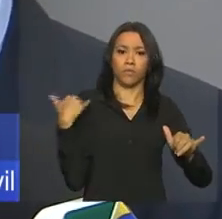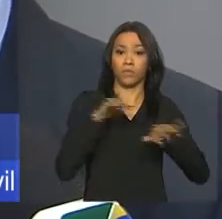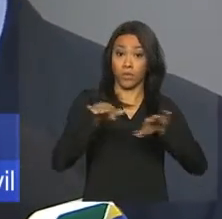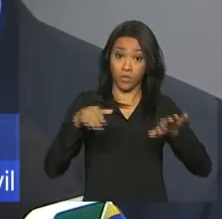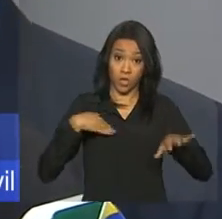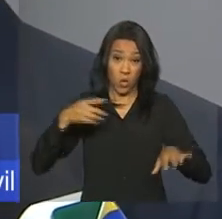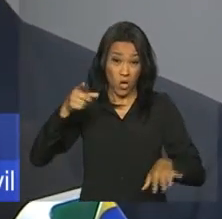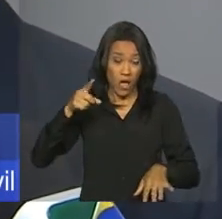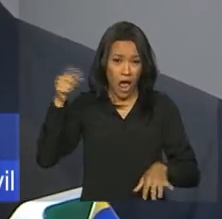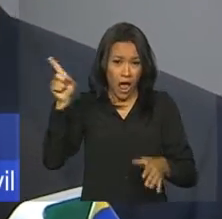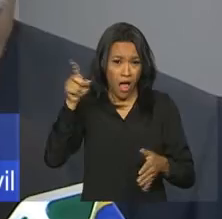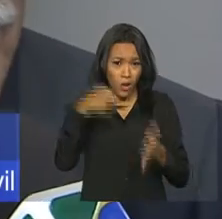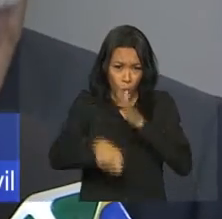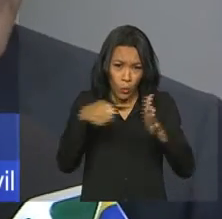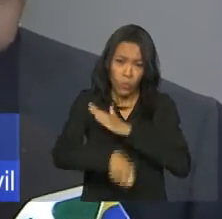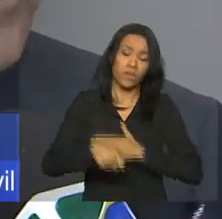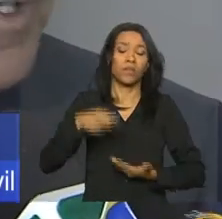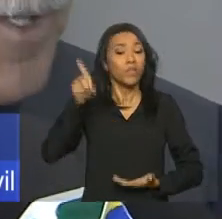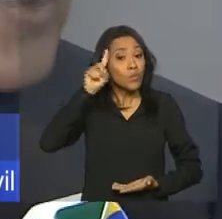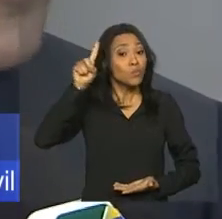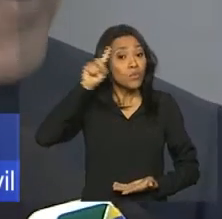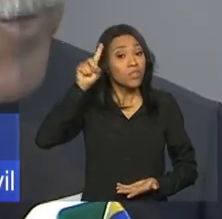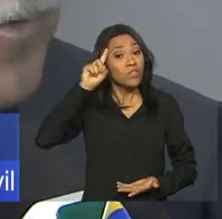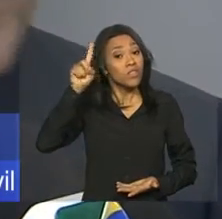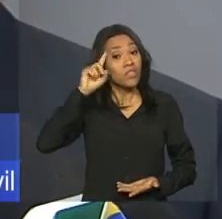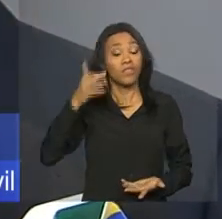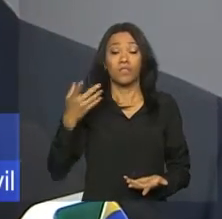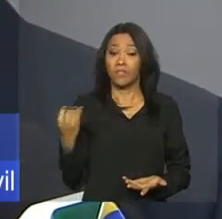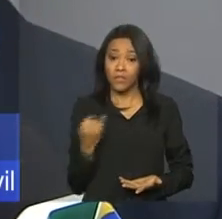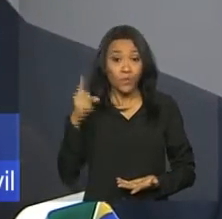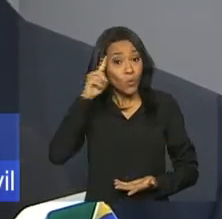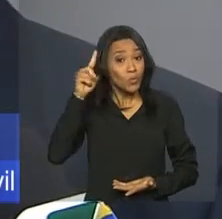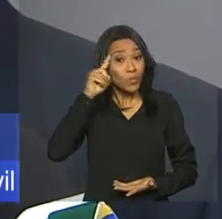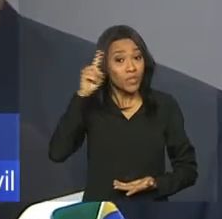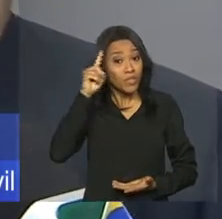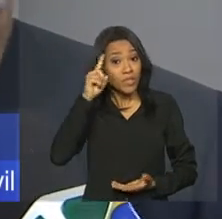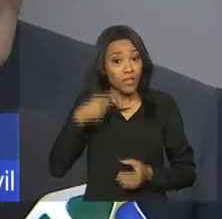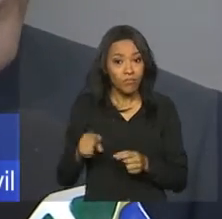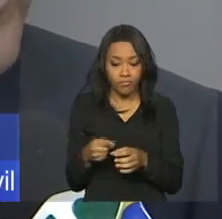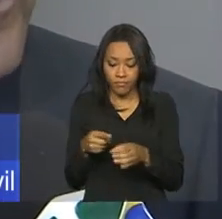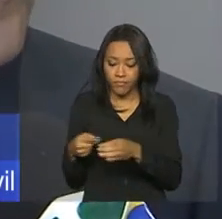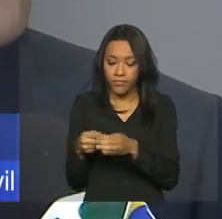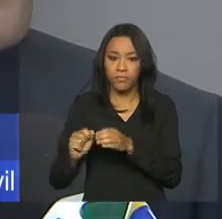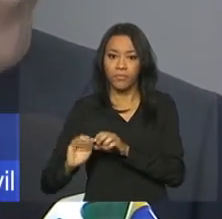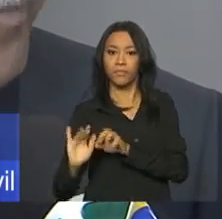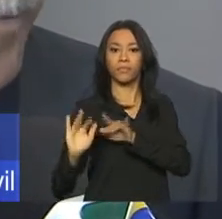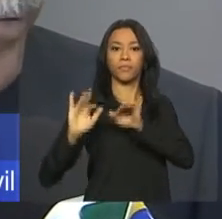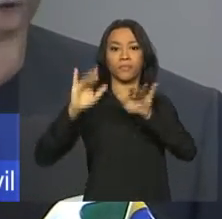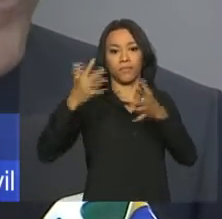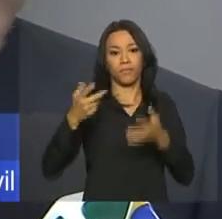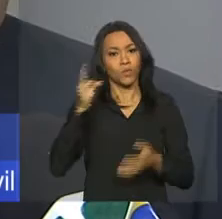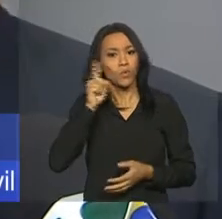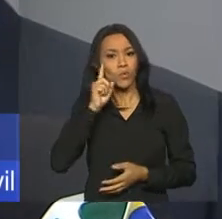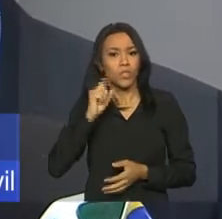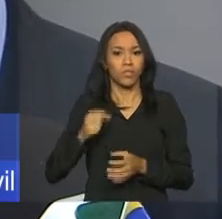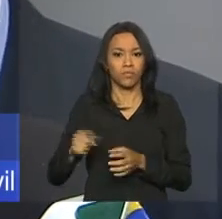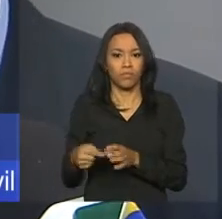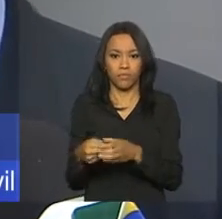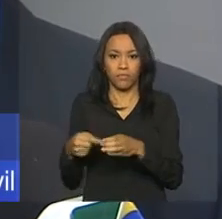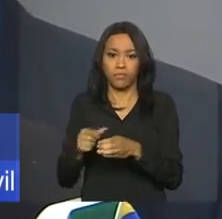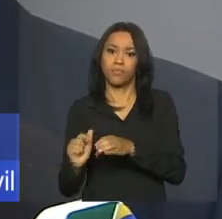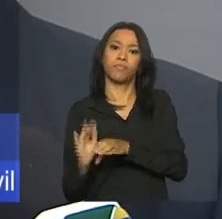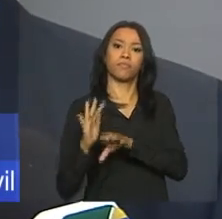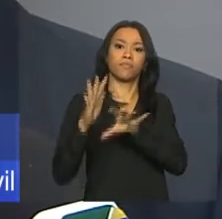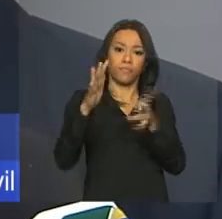todos os dias, todos os dias são dia D, todos os dias nascem mosquitos. E todos os dias a população tem que estar